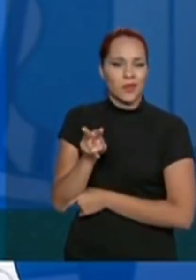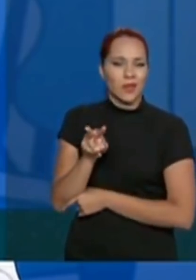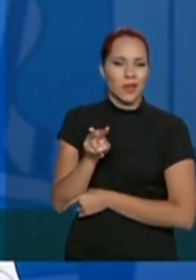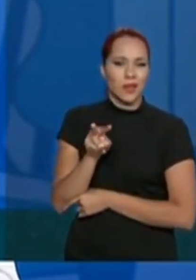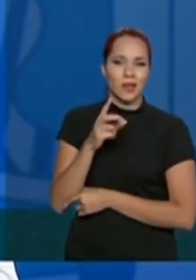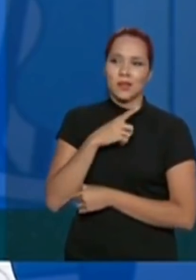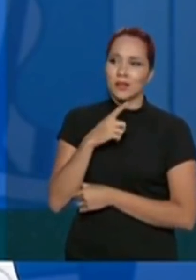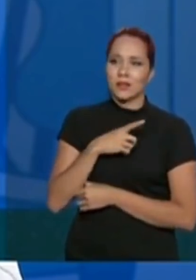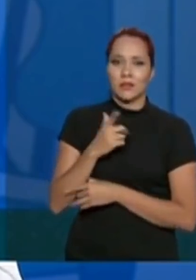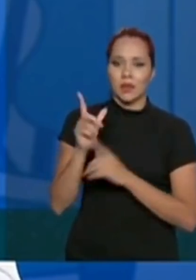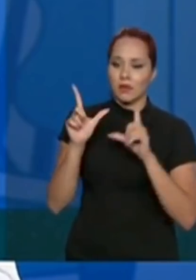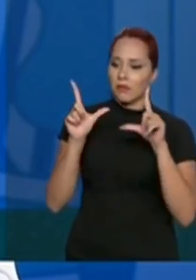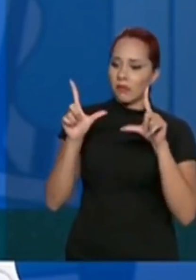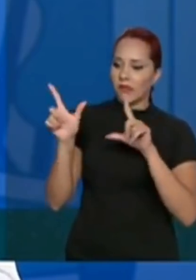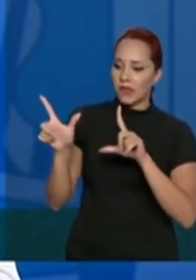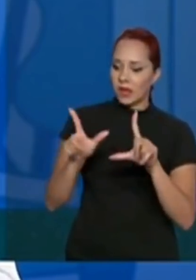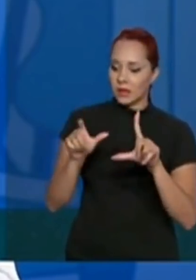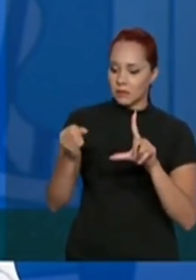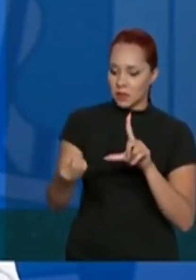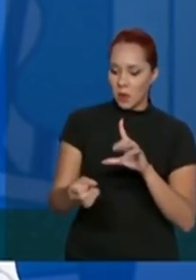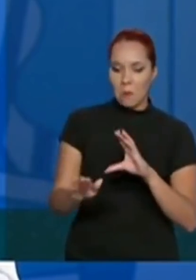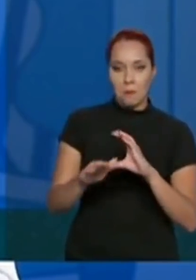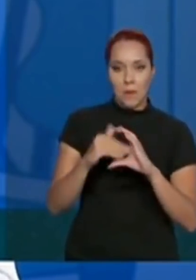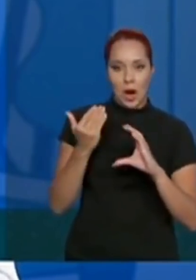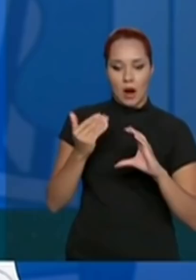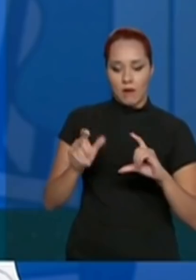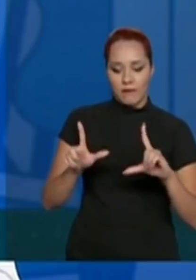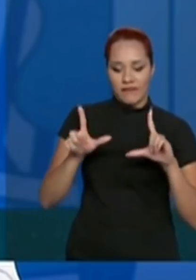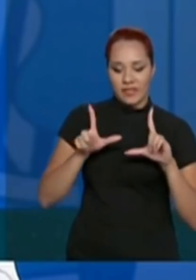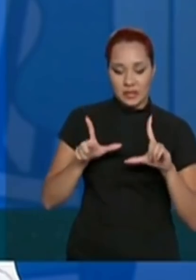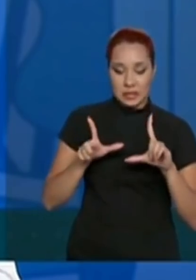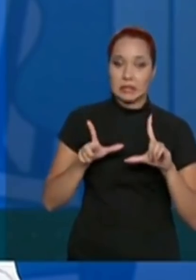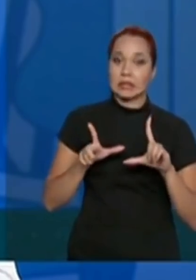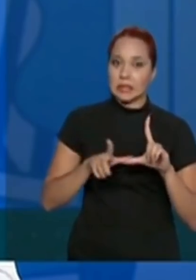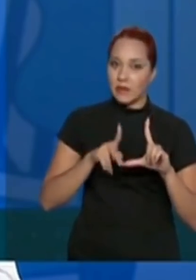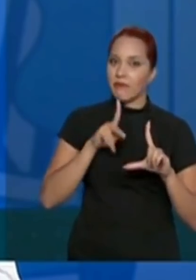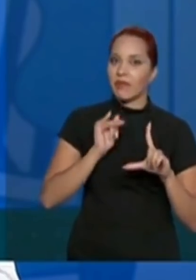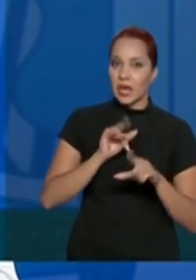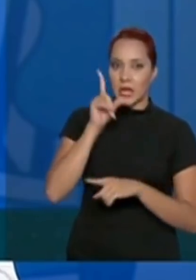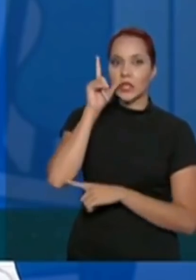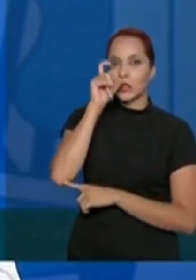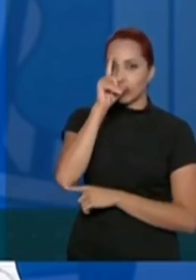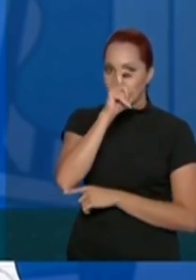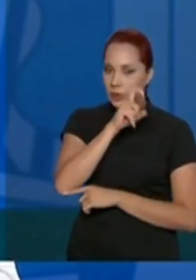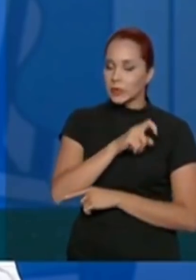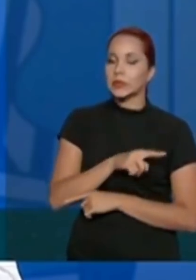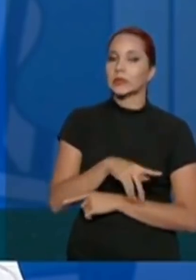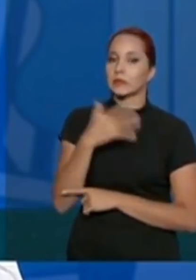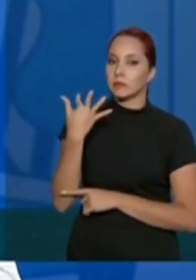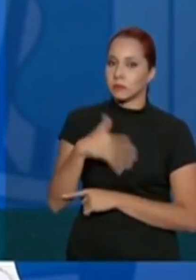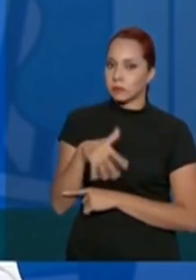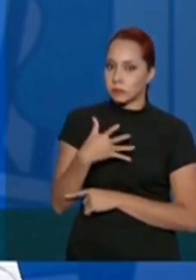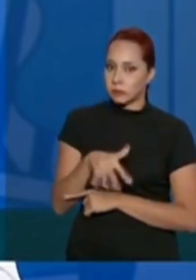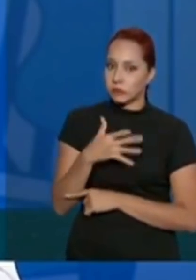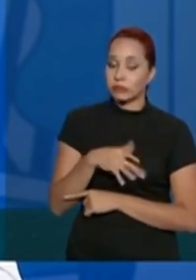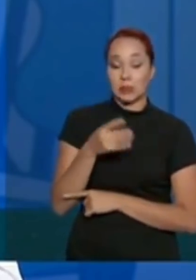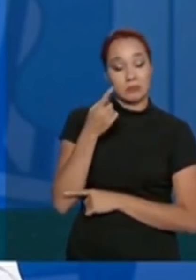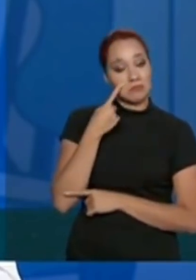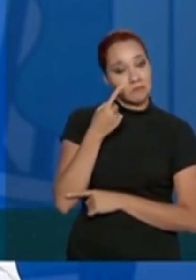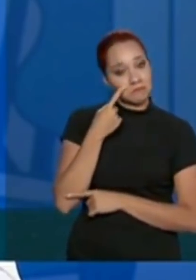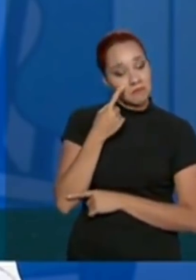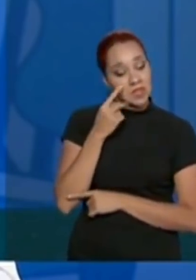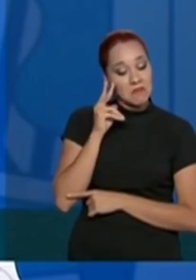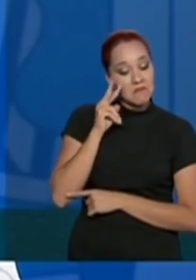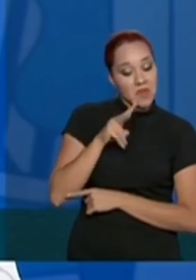eu vi cenas que chegam para mim, vai pagar um preço? Sim, vai, vai pagar um preço. Agora, vamos ver, a gente está